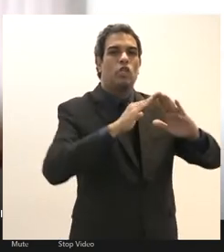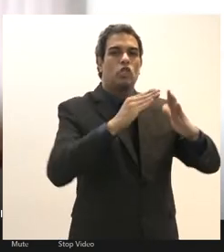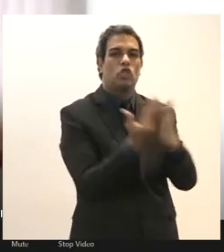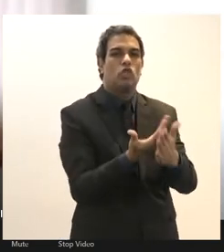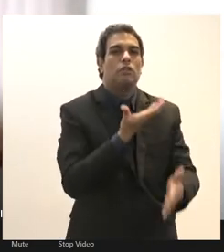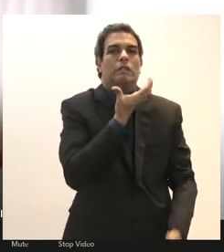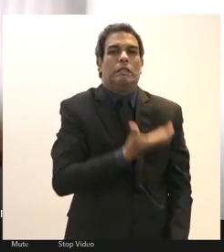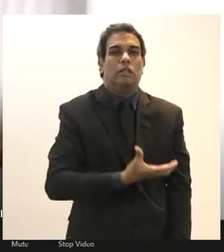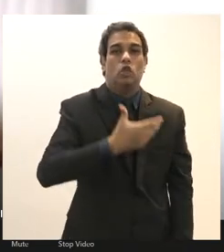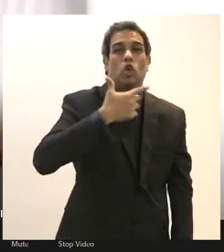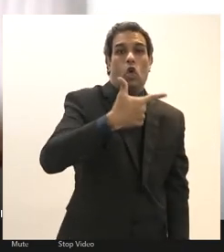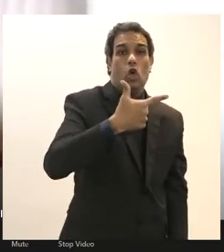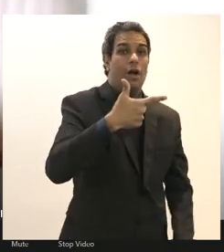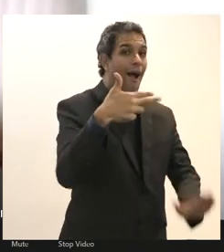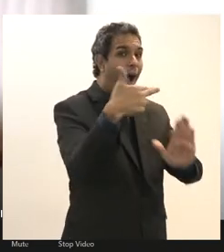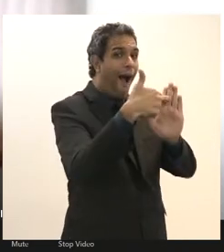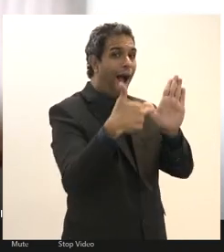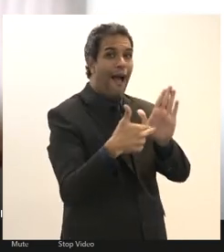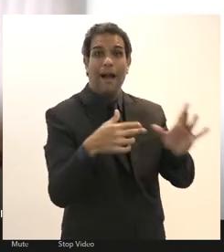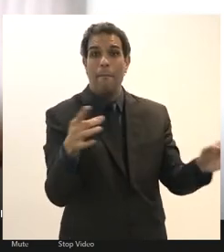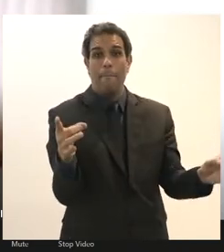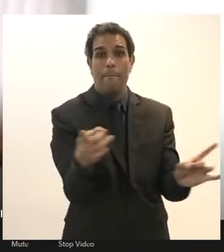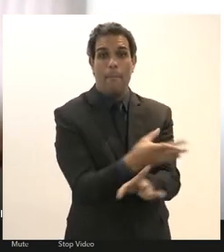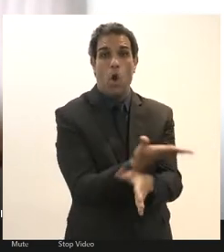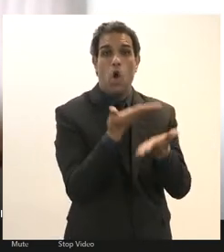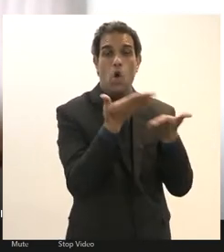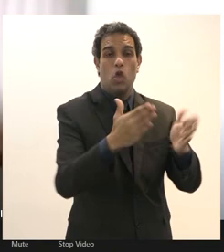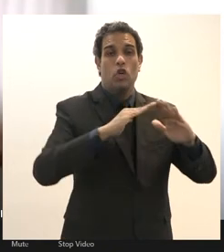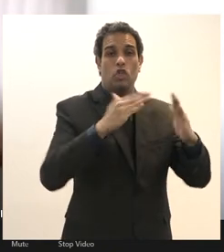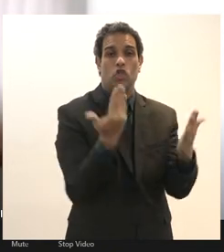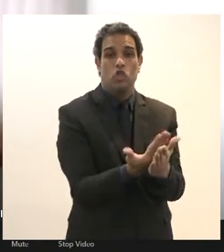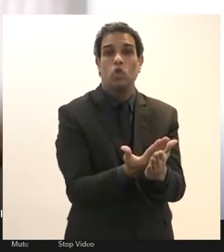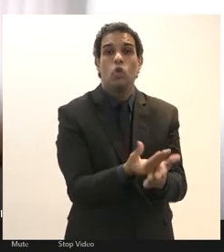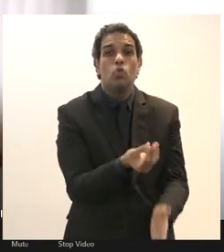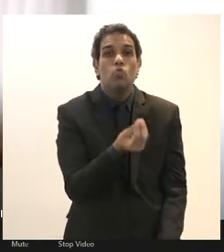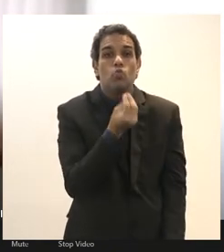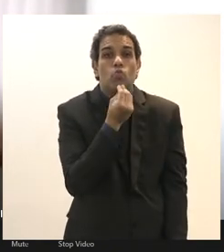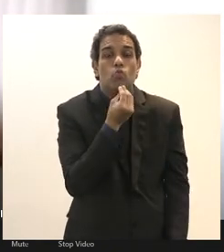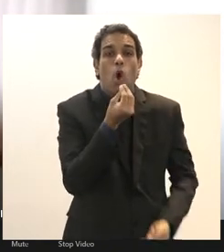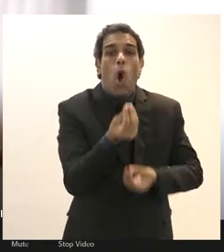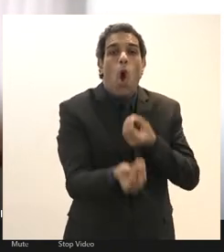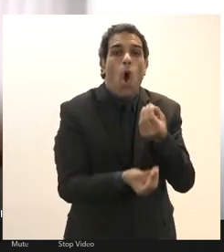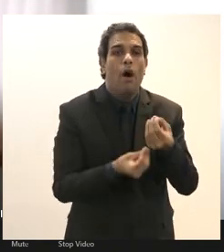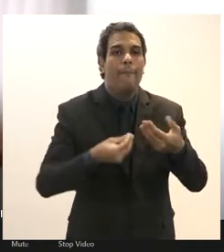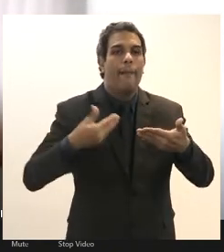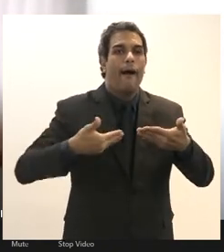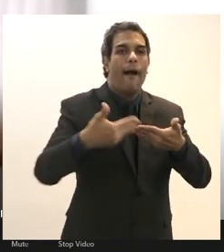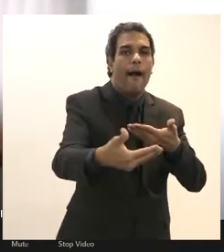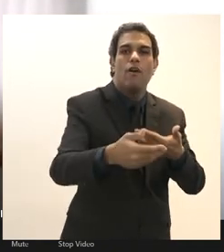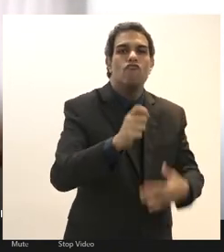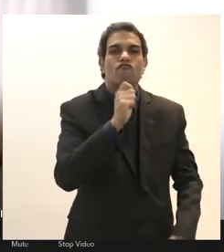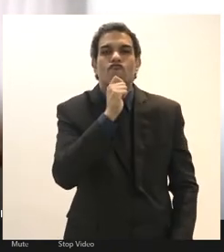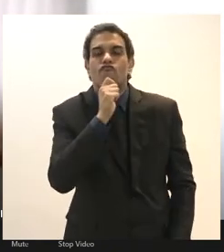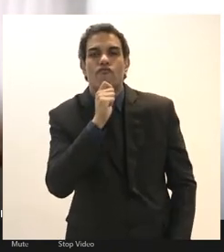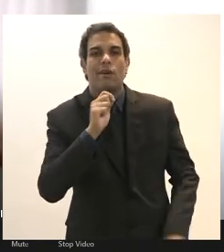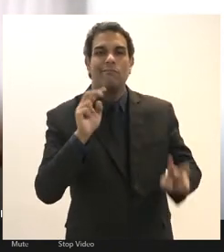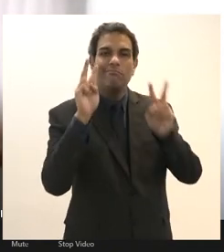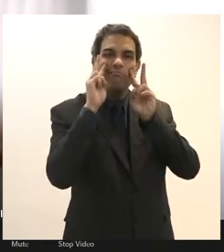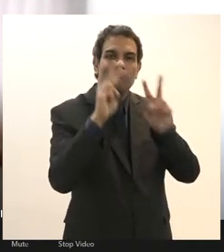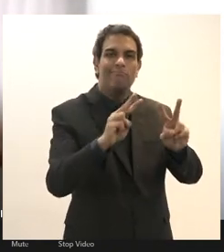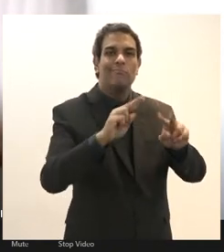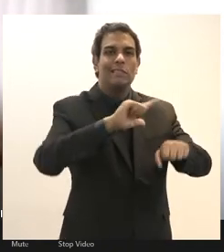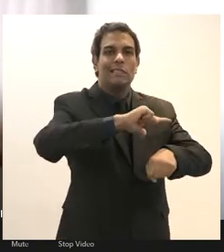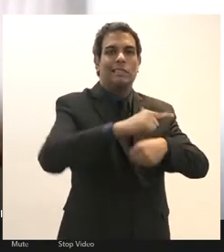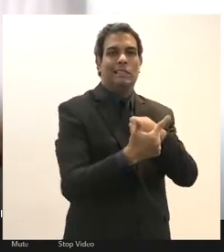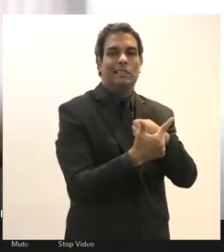se torna a regra desse colégio uma falta de continuidade porque não existe mais a figura